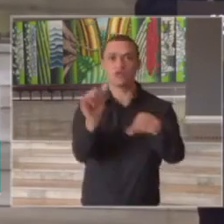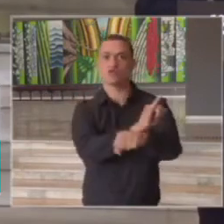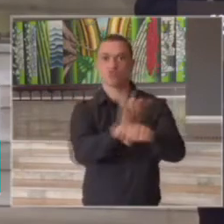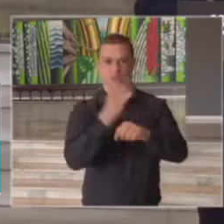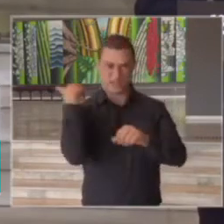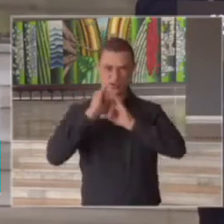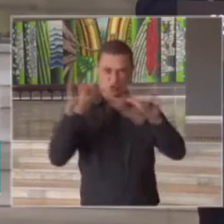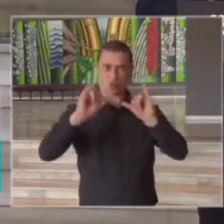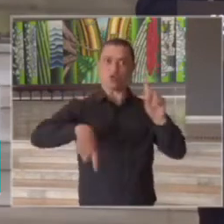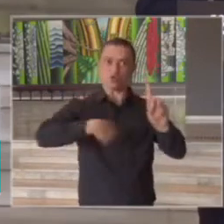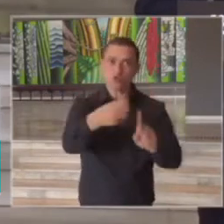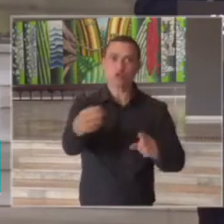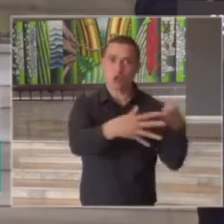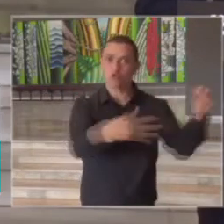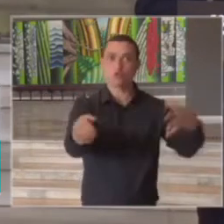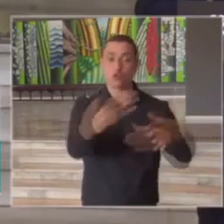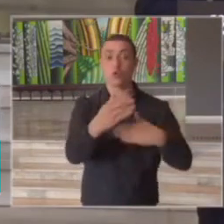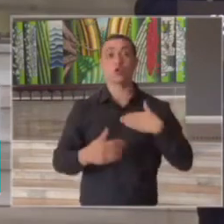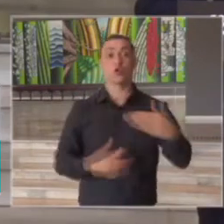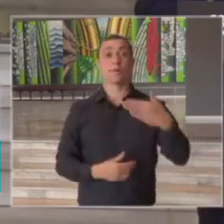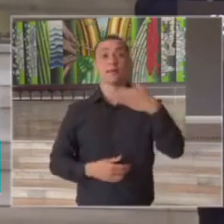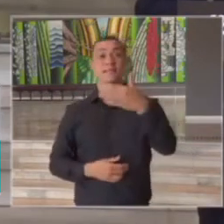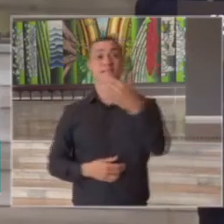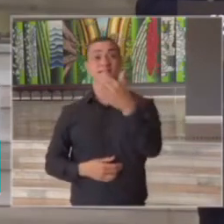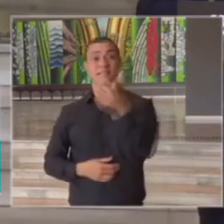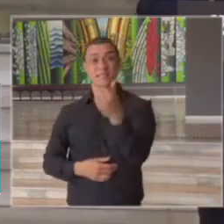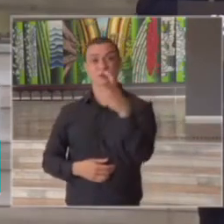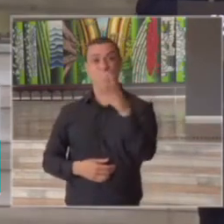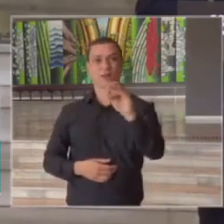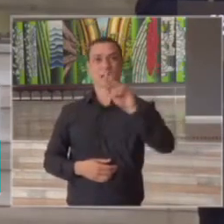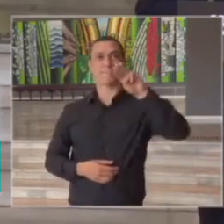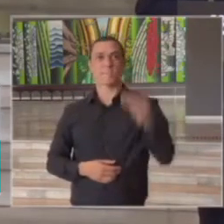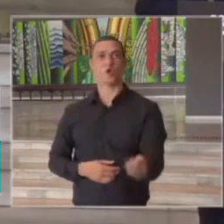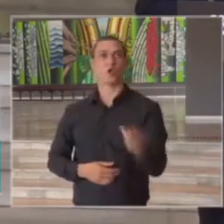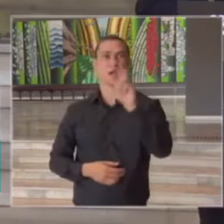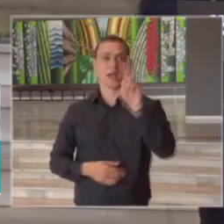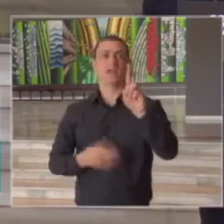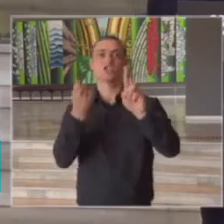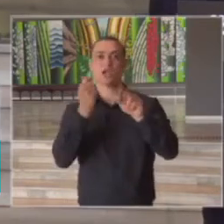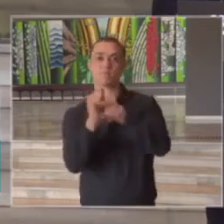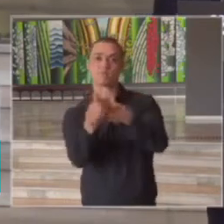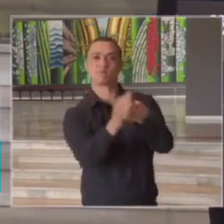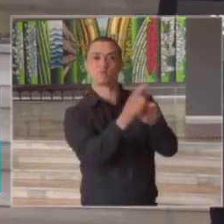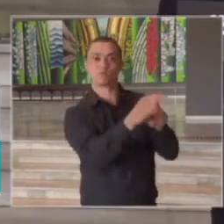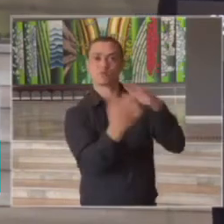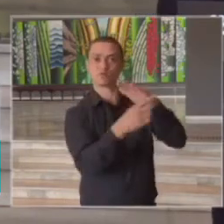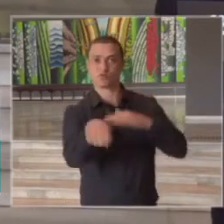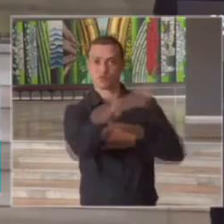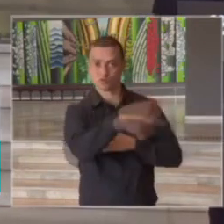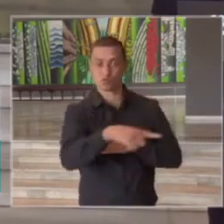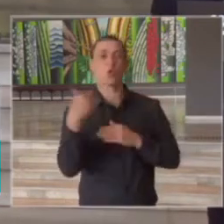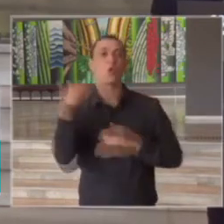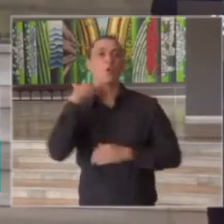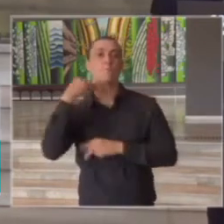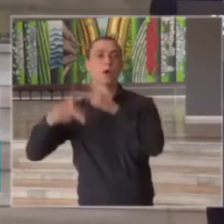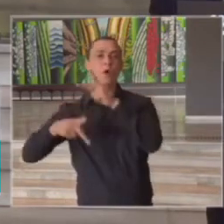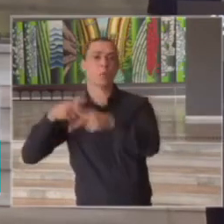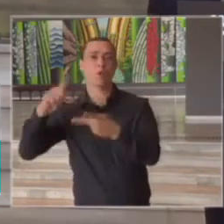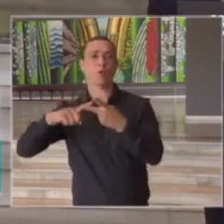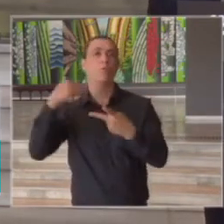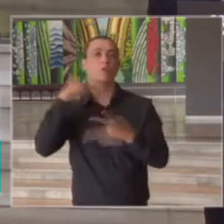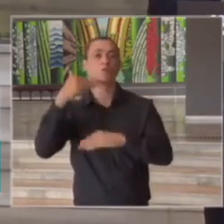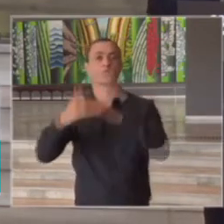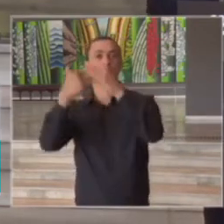divulgadas nós colocamos mais de 650 milhões em crédito e microcrédito através do Banco do Povo e da